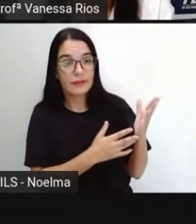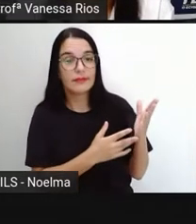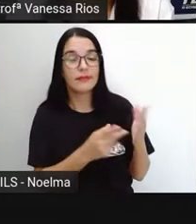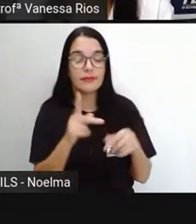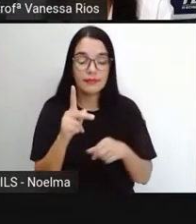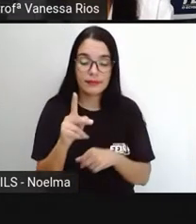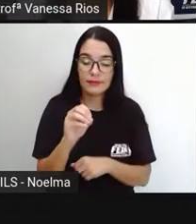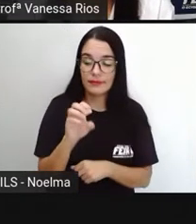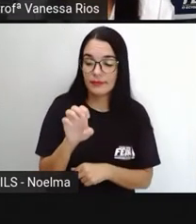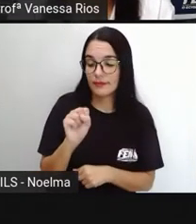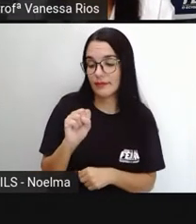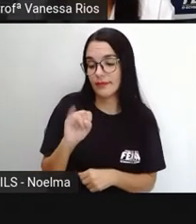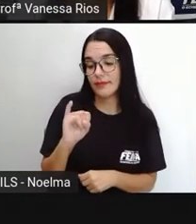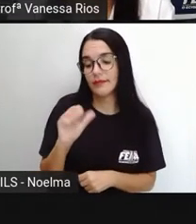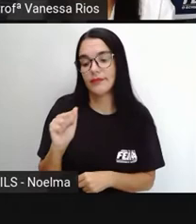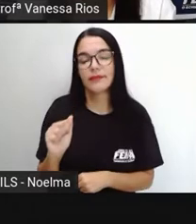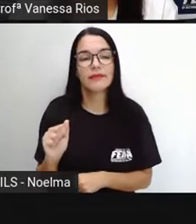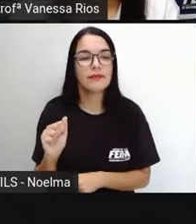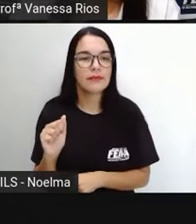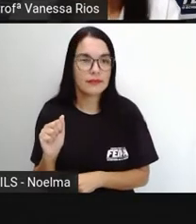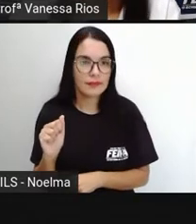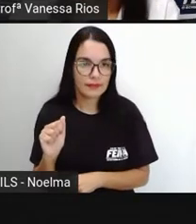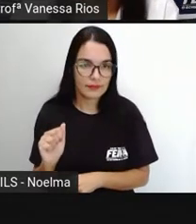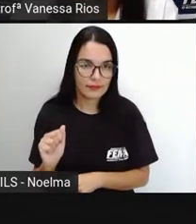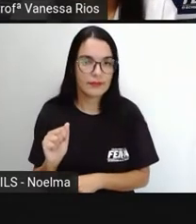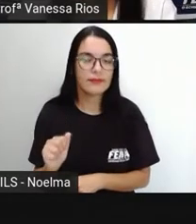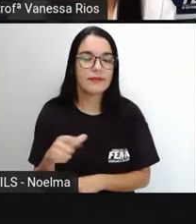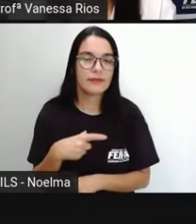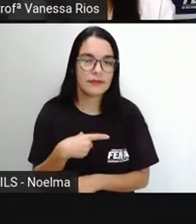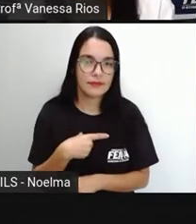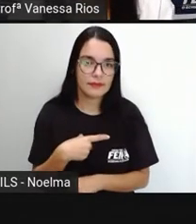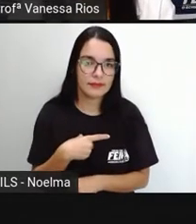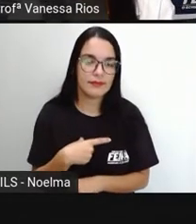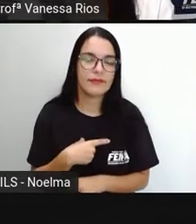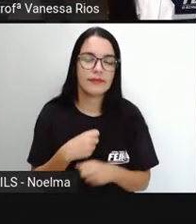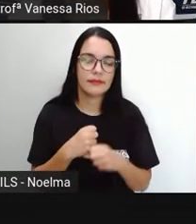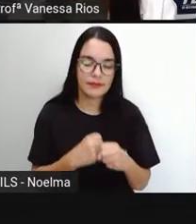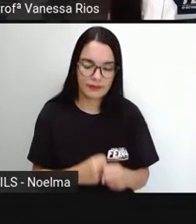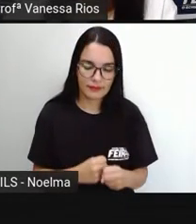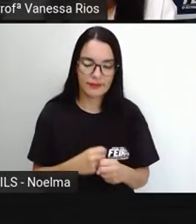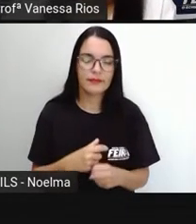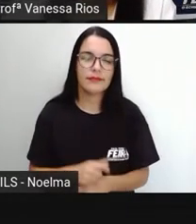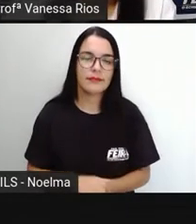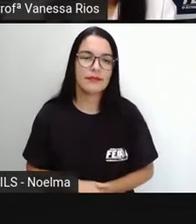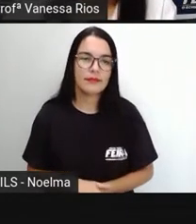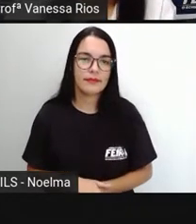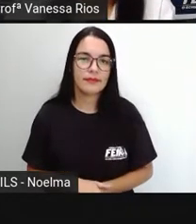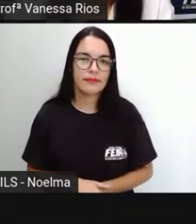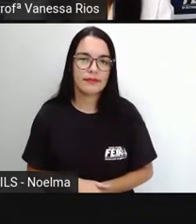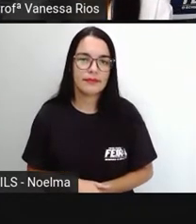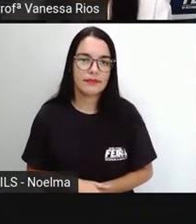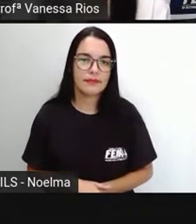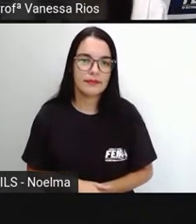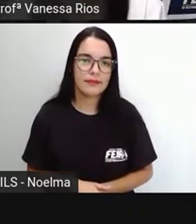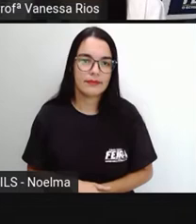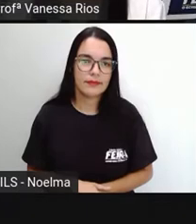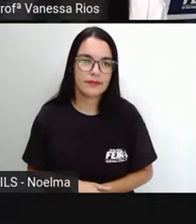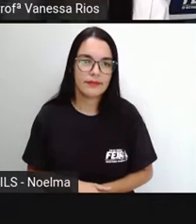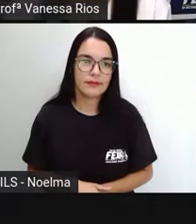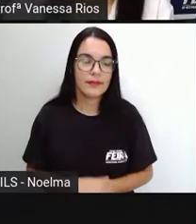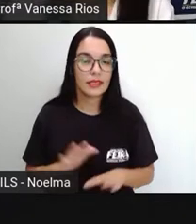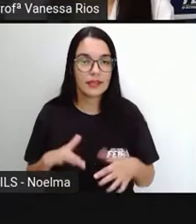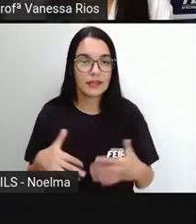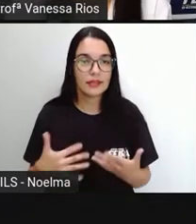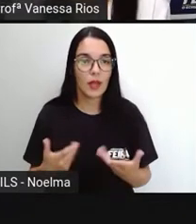parte aí nos textos e das obras poéticas possuem essa função. E aí a gente precisa